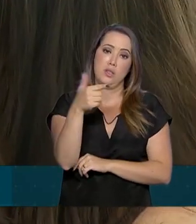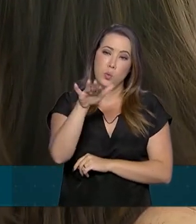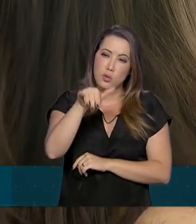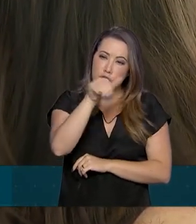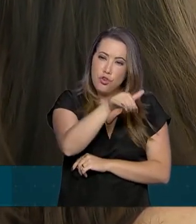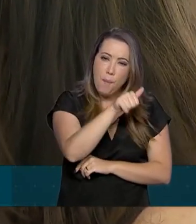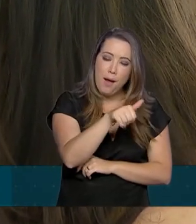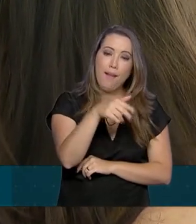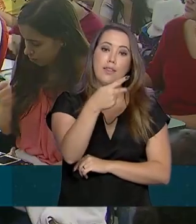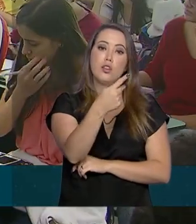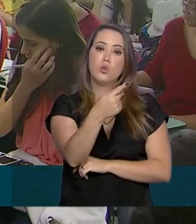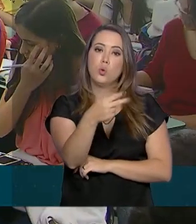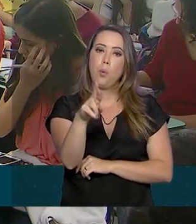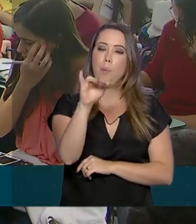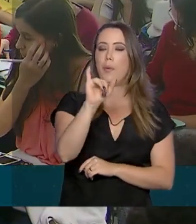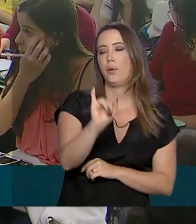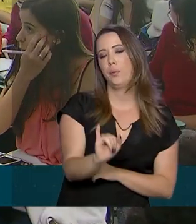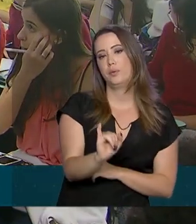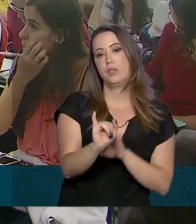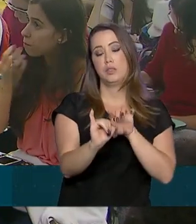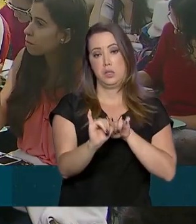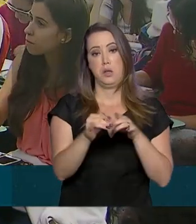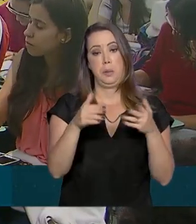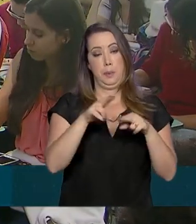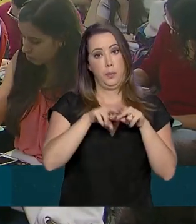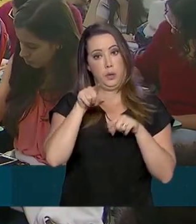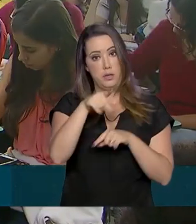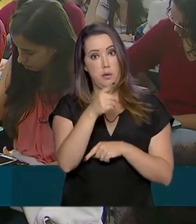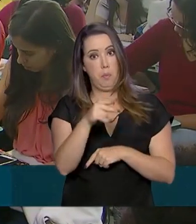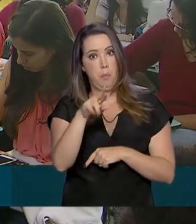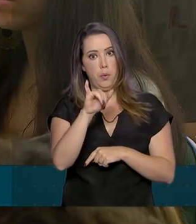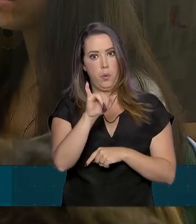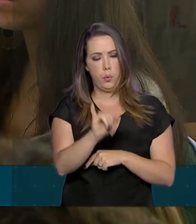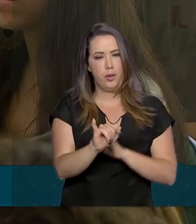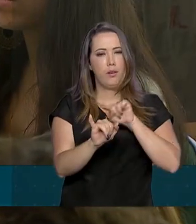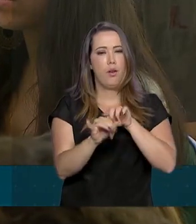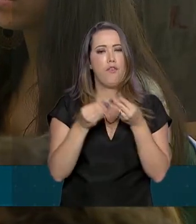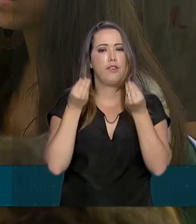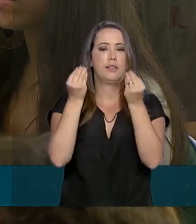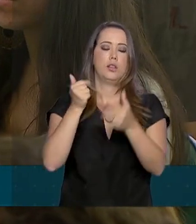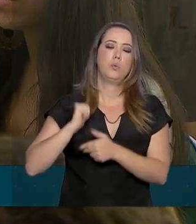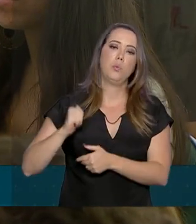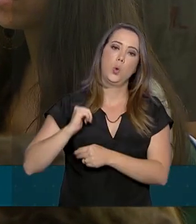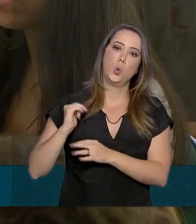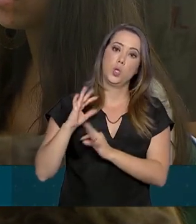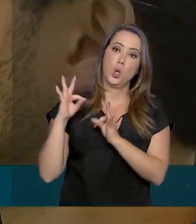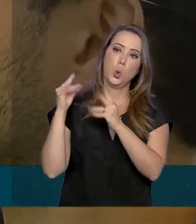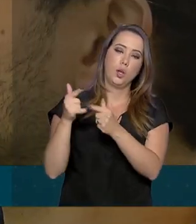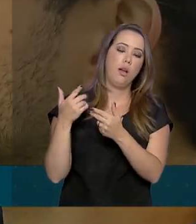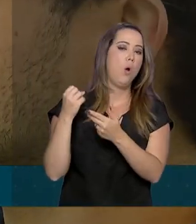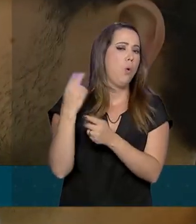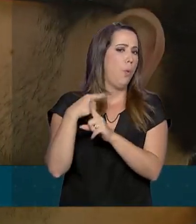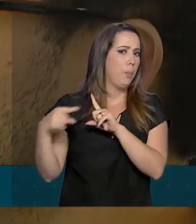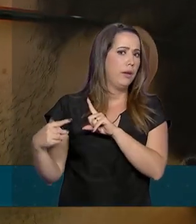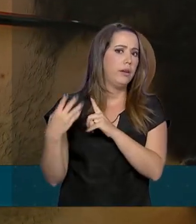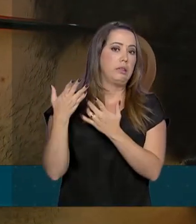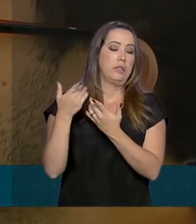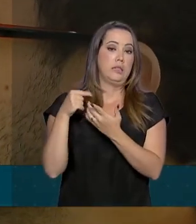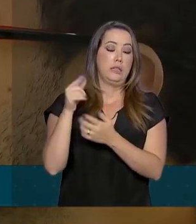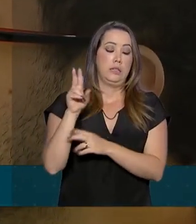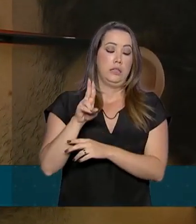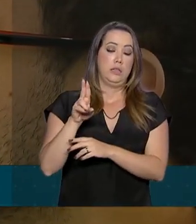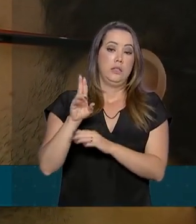ProUni, o Programa Universidade para Todos. Por meio desse programa, são oferecidas bolsas de estudo integrais e parciais em